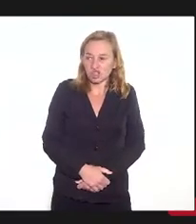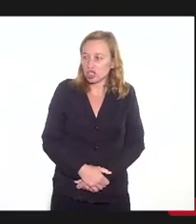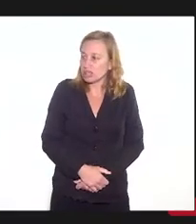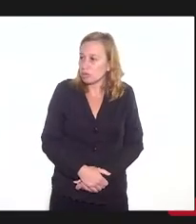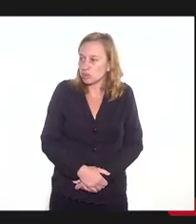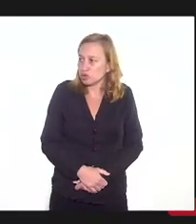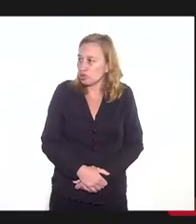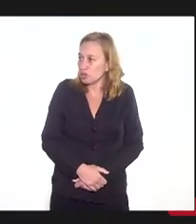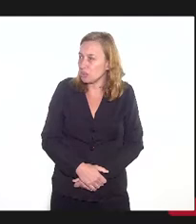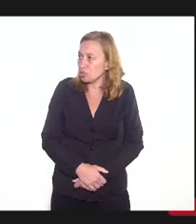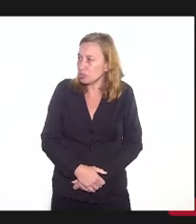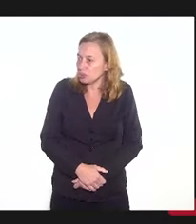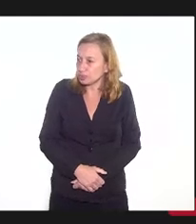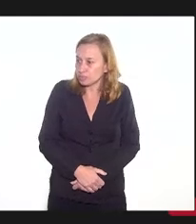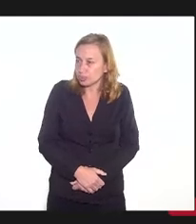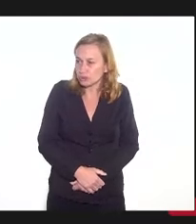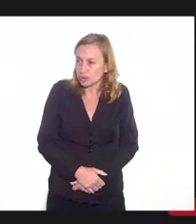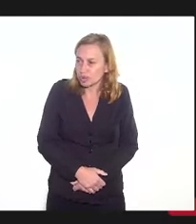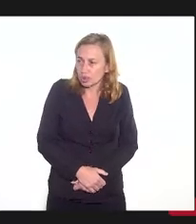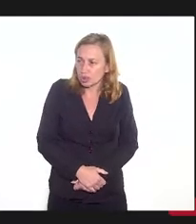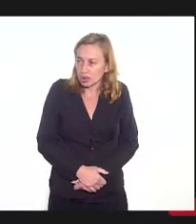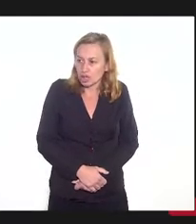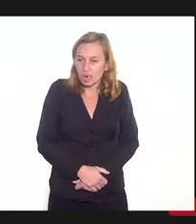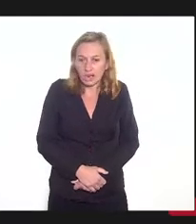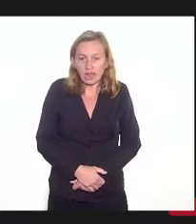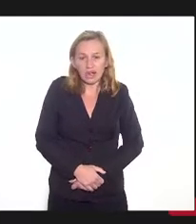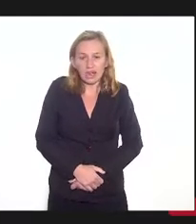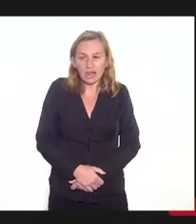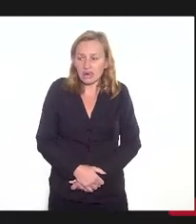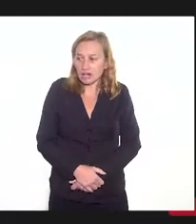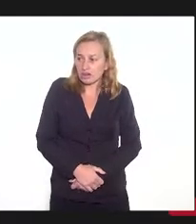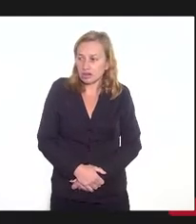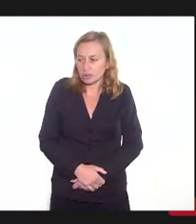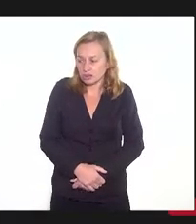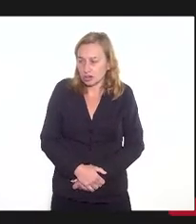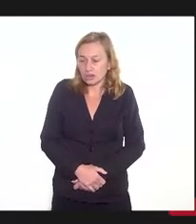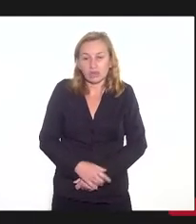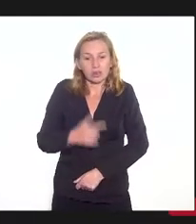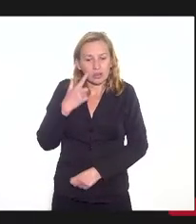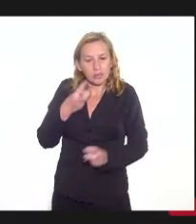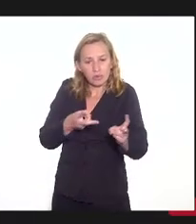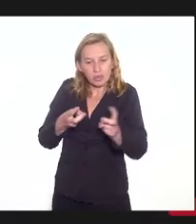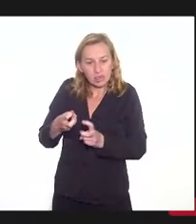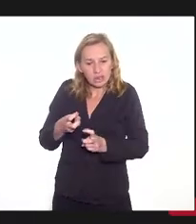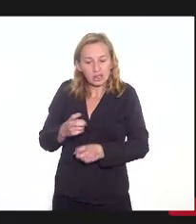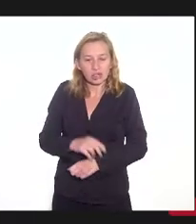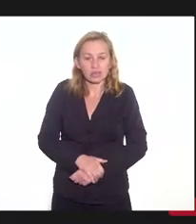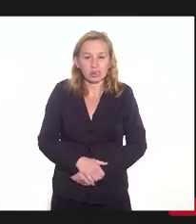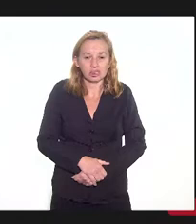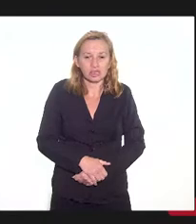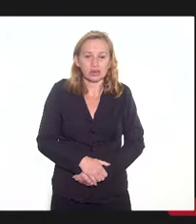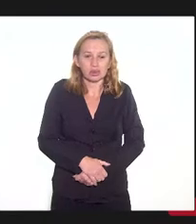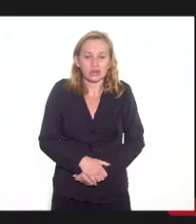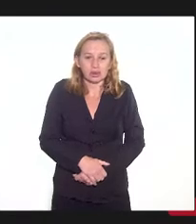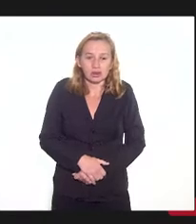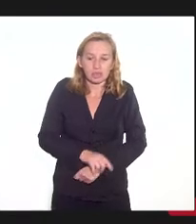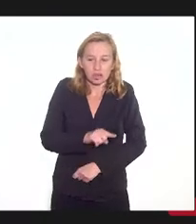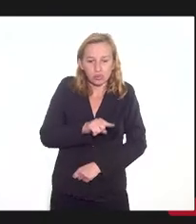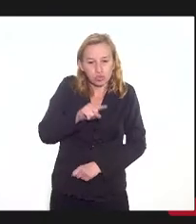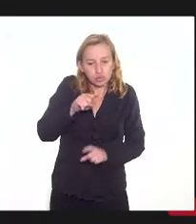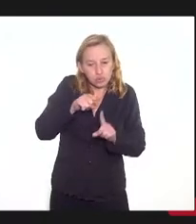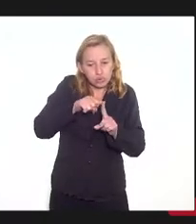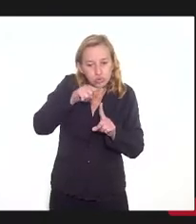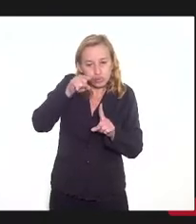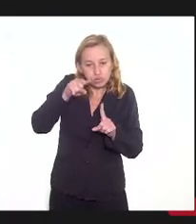Bom, então, aqui vocês percebam, obviamente, que essa curva aqui faz muito mais sentido, ela é crescente